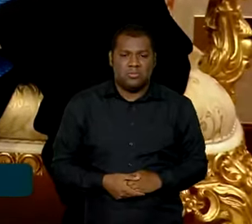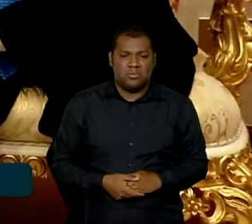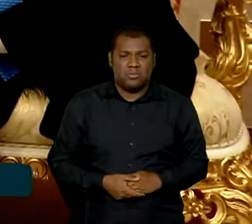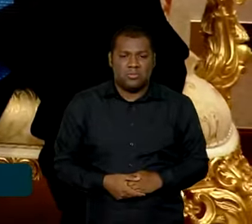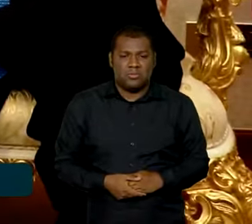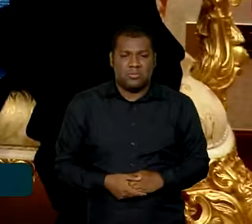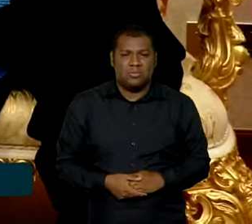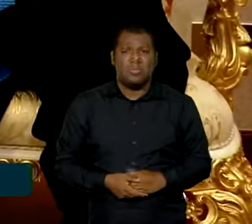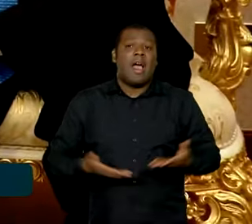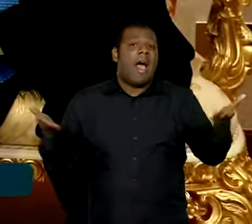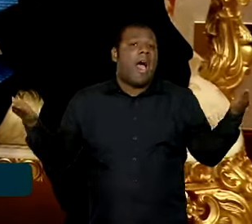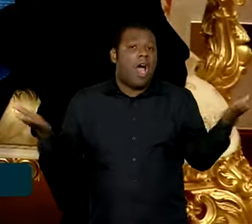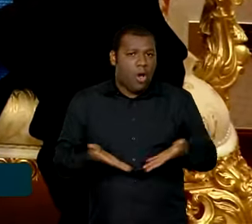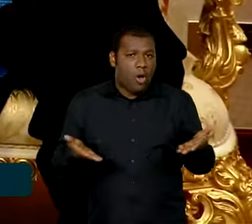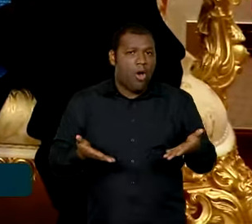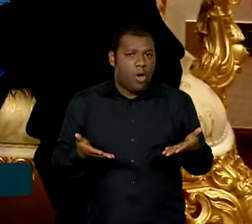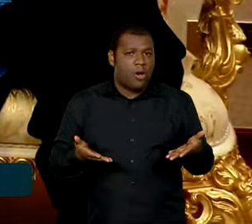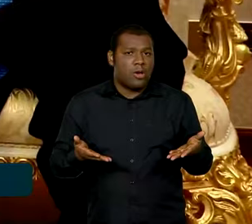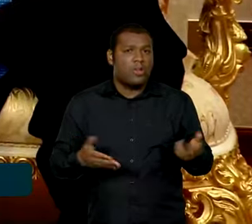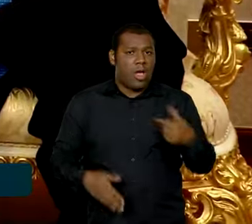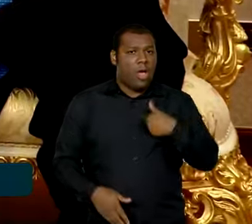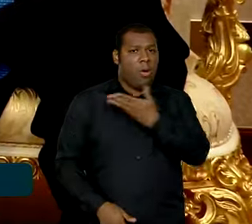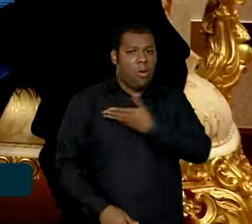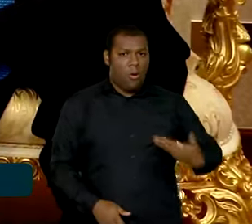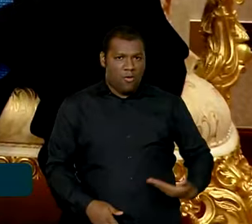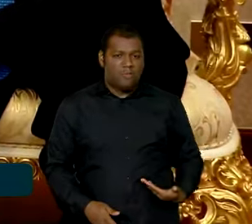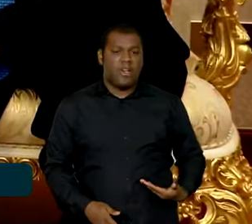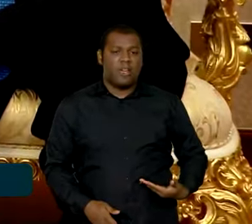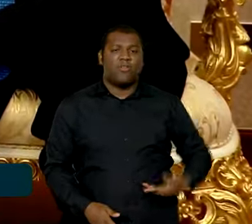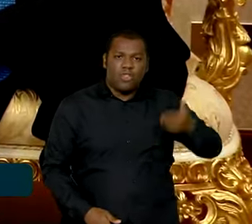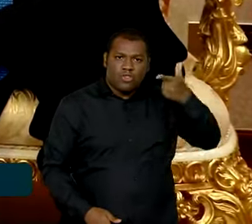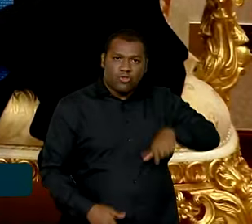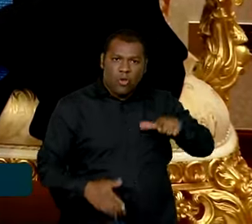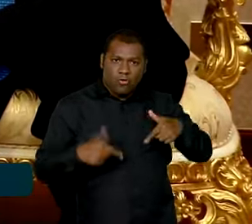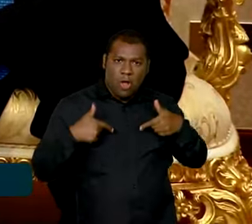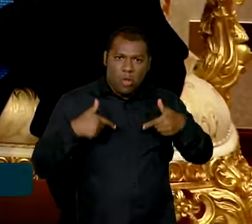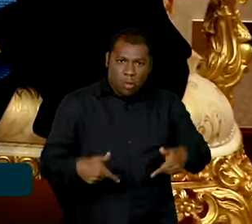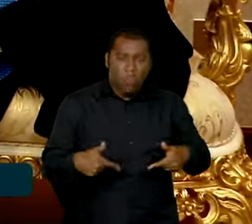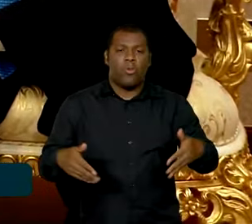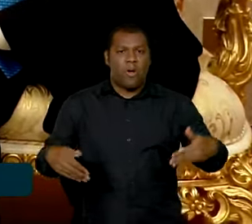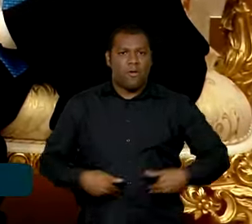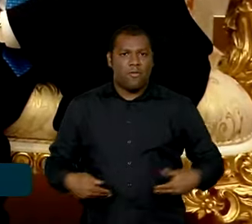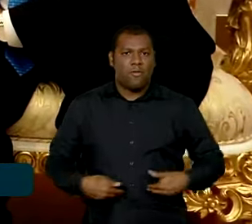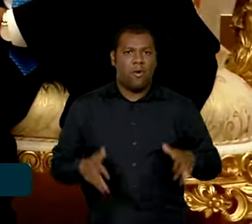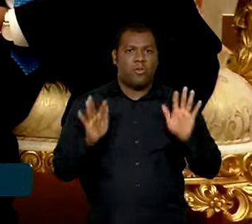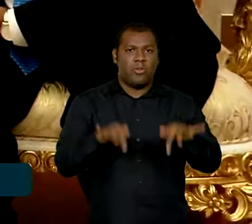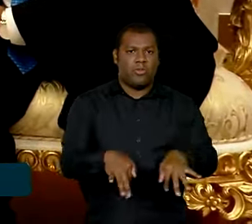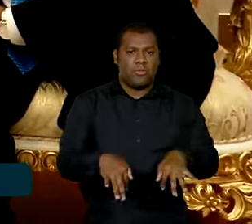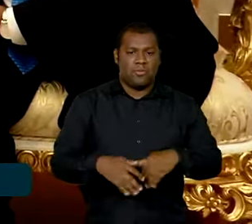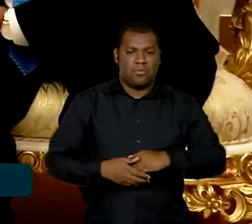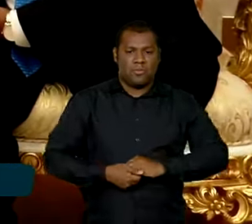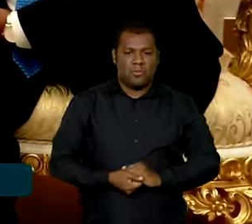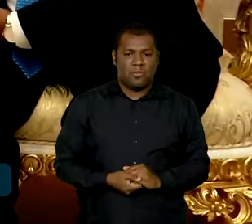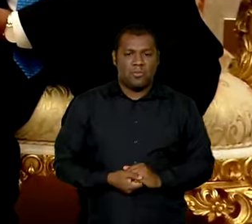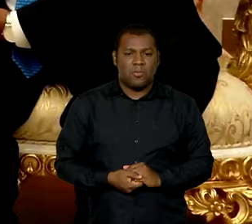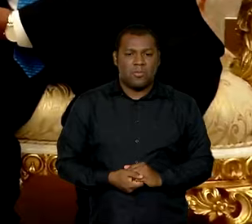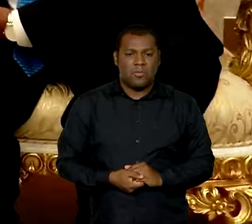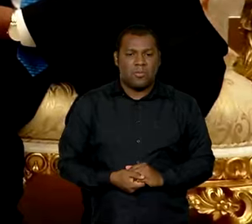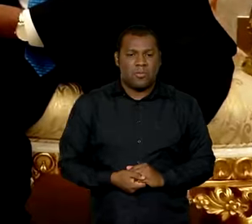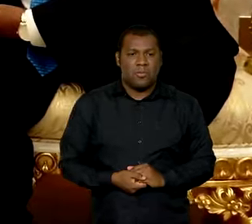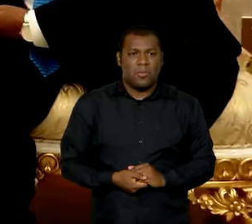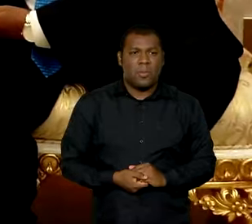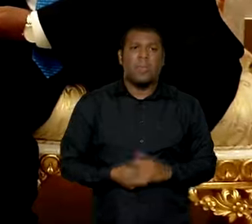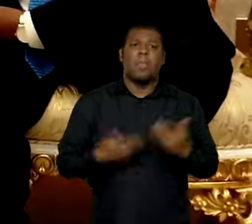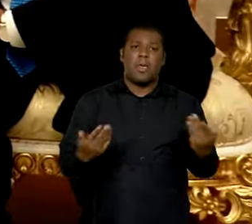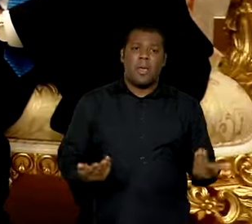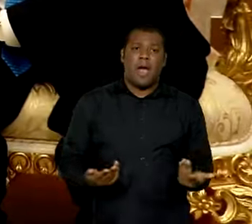E nós agora vamos acabar outra vez com a fome e estamos colocando